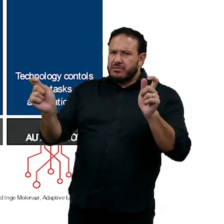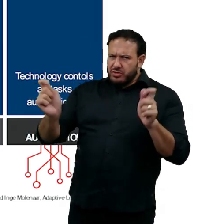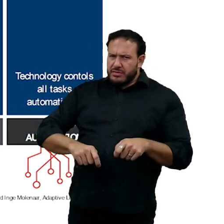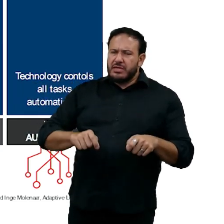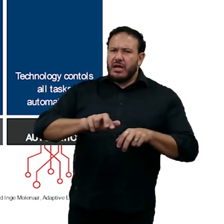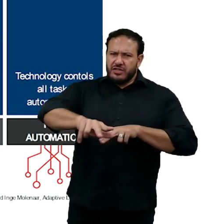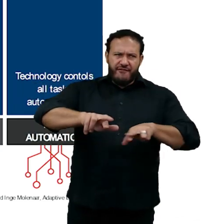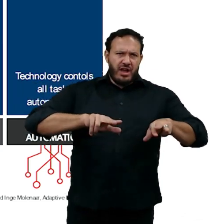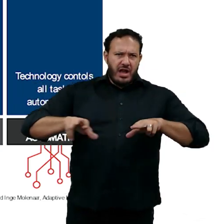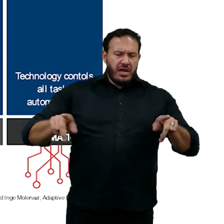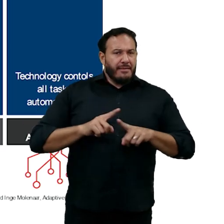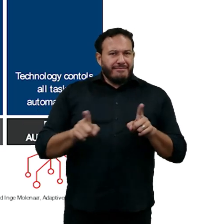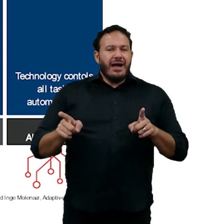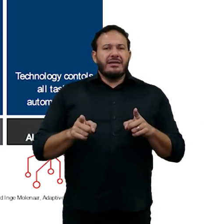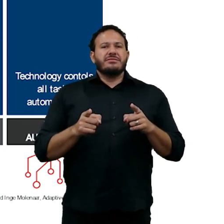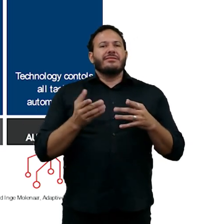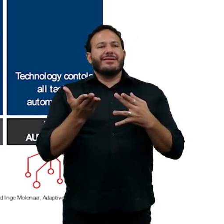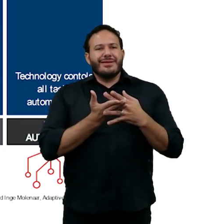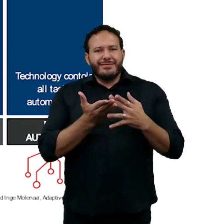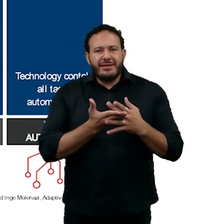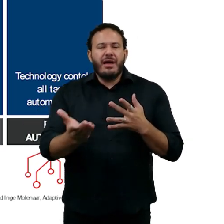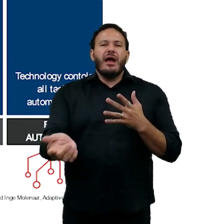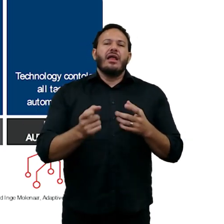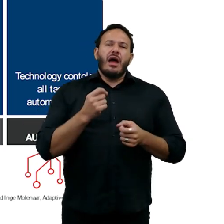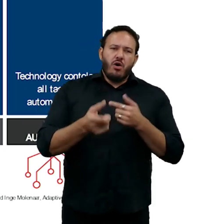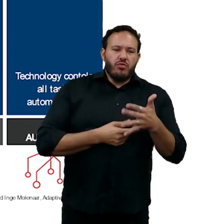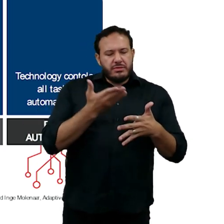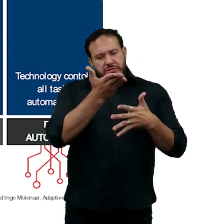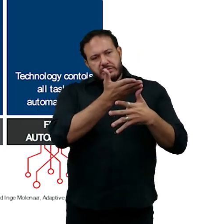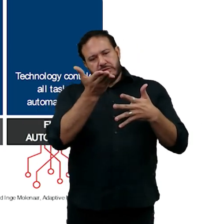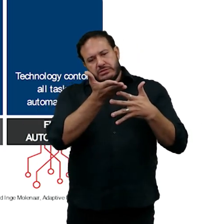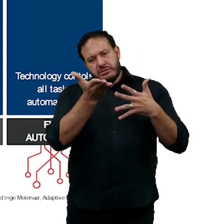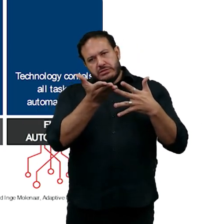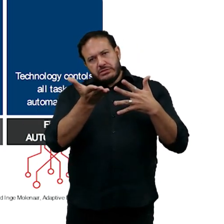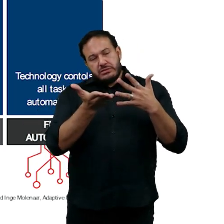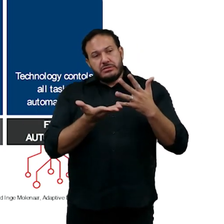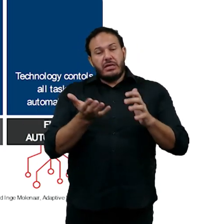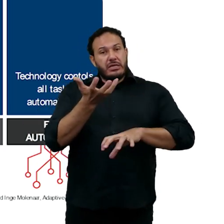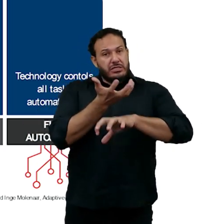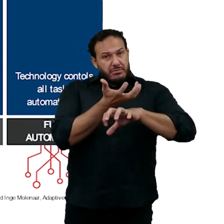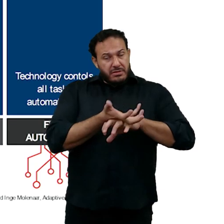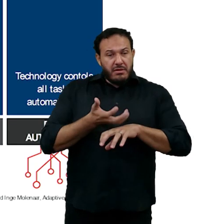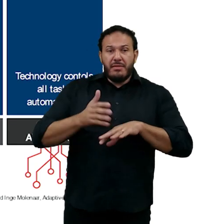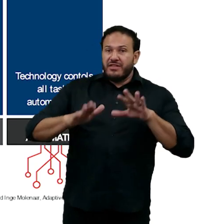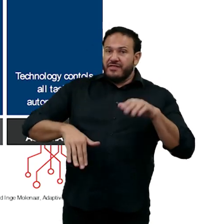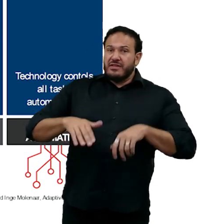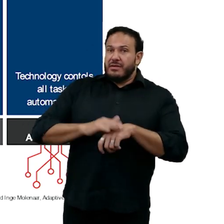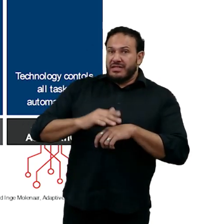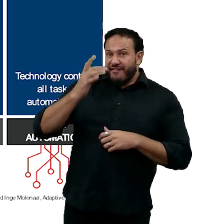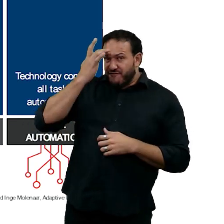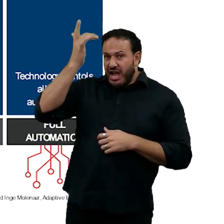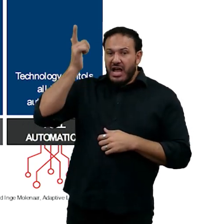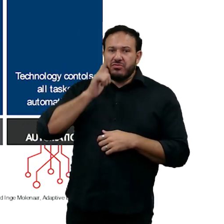intermediárias com disciplinas. Algumas matérias talvez sejam mais fáceis porque são mais conectadas como